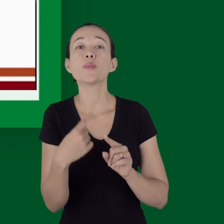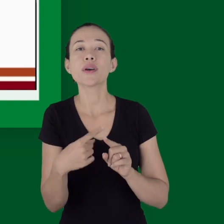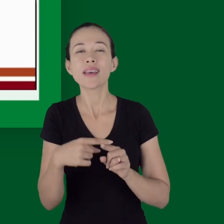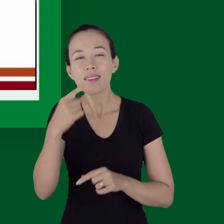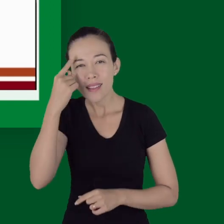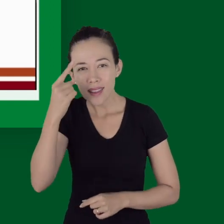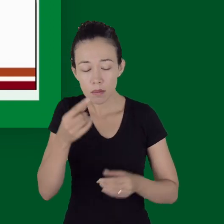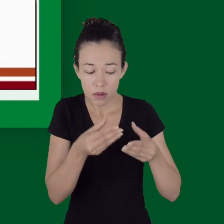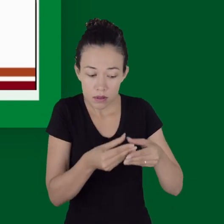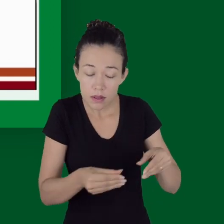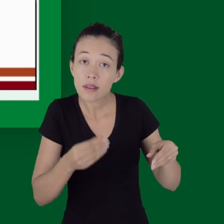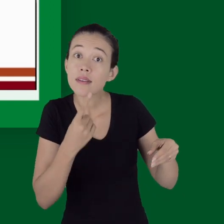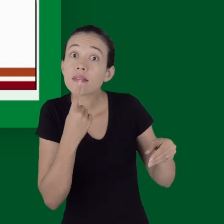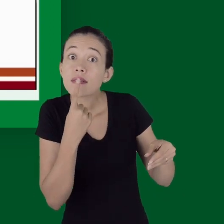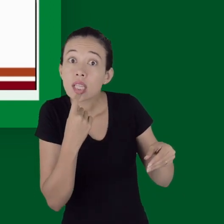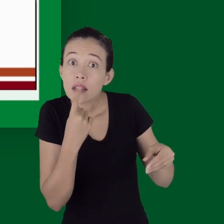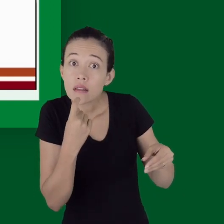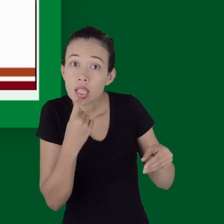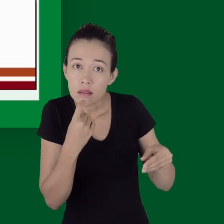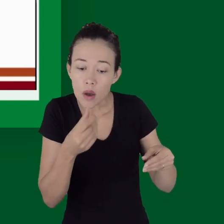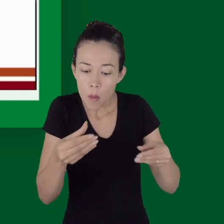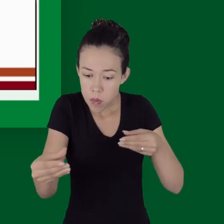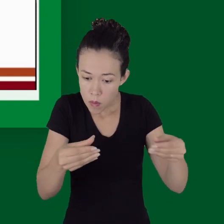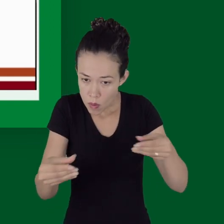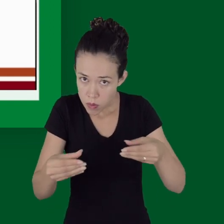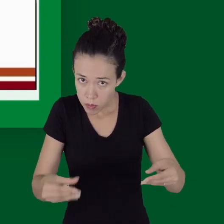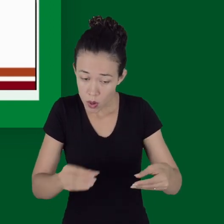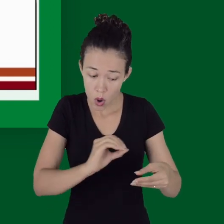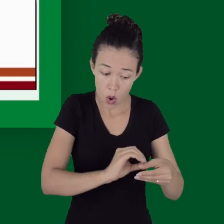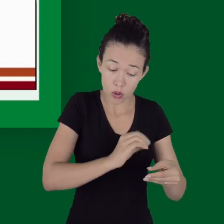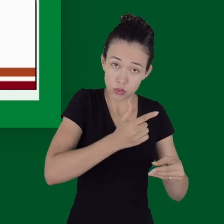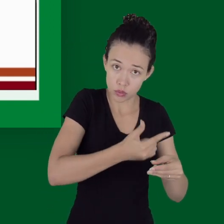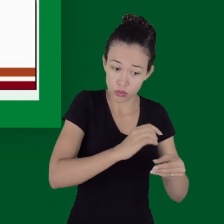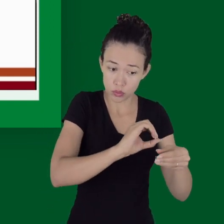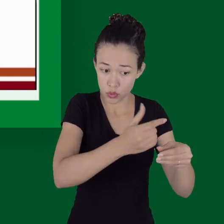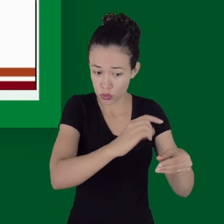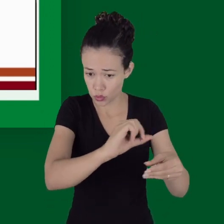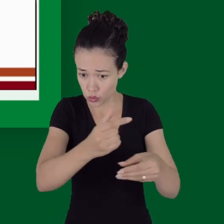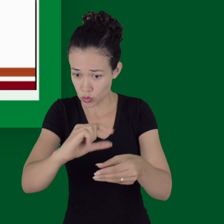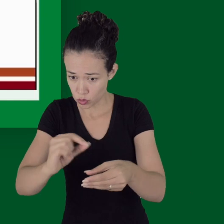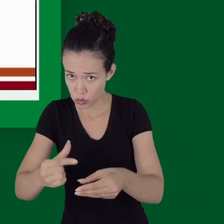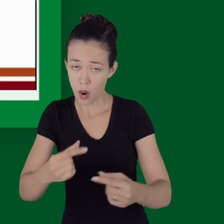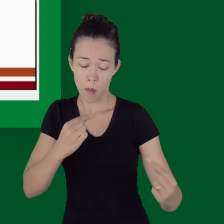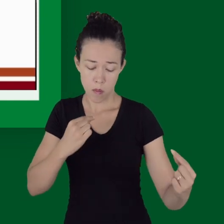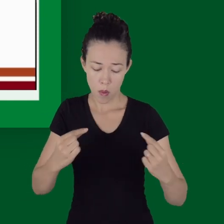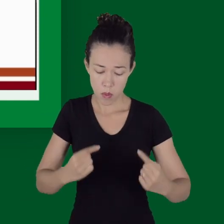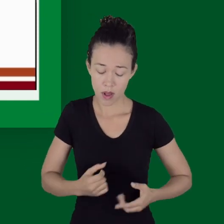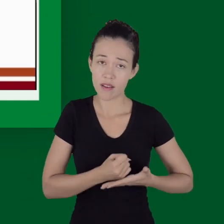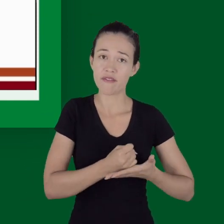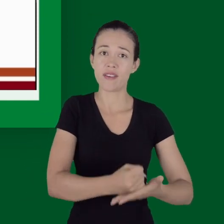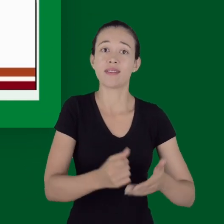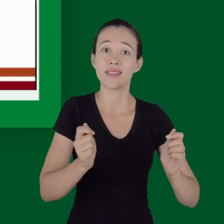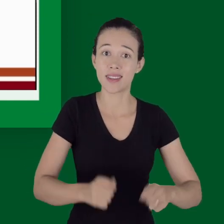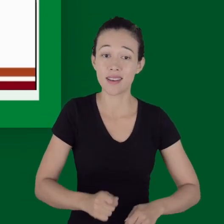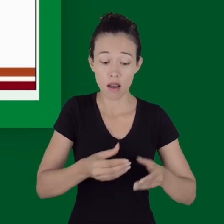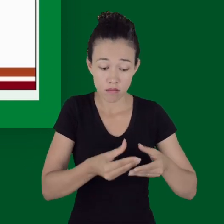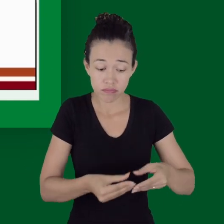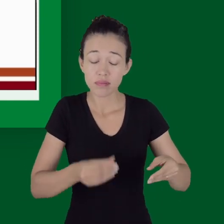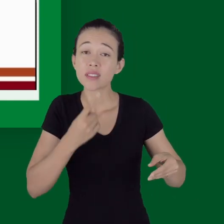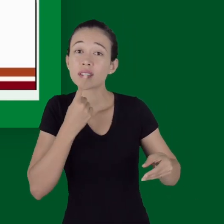sangramento para manter o máximo possível de hemácias para o transporte de oxigênio. Às que a gente sangra, a gente perde hemácias e a gente está